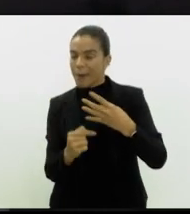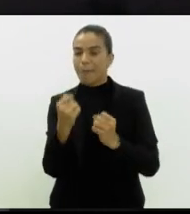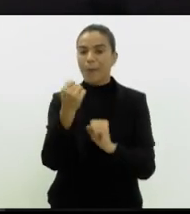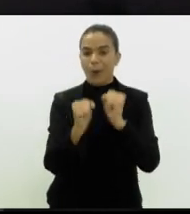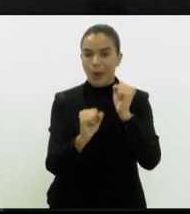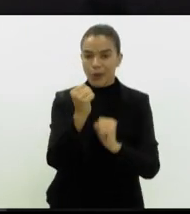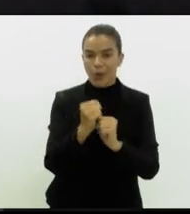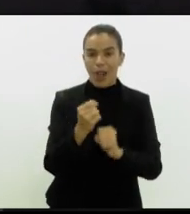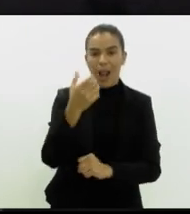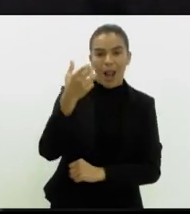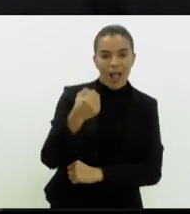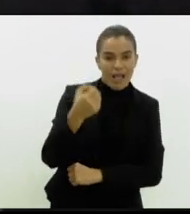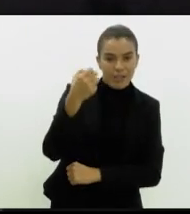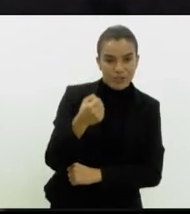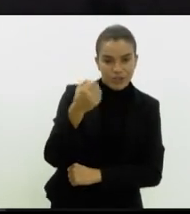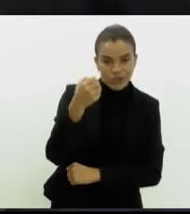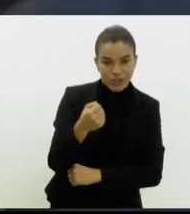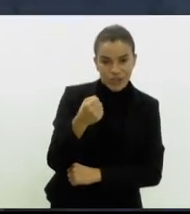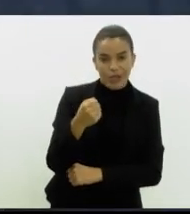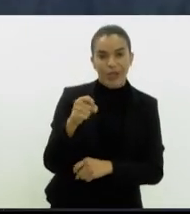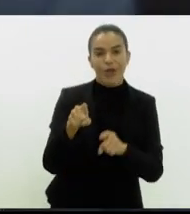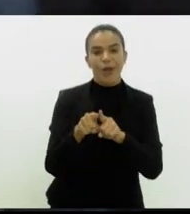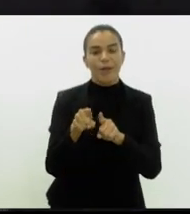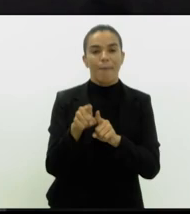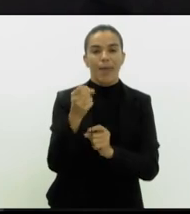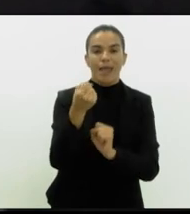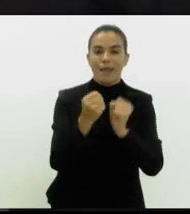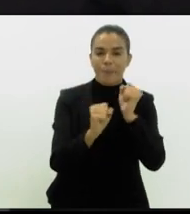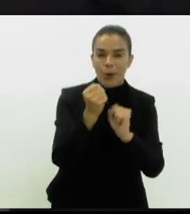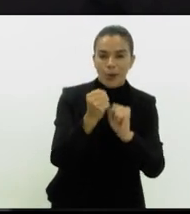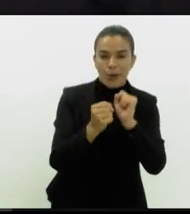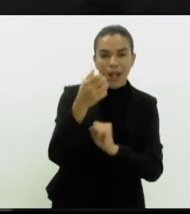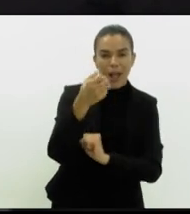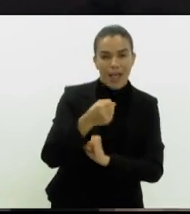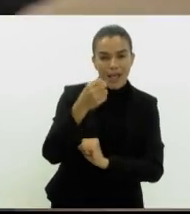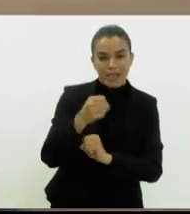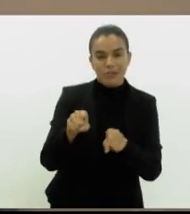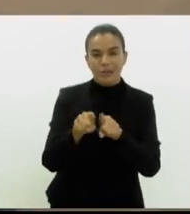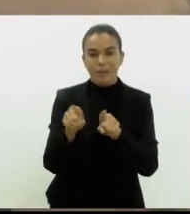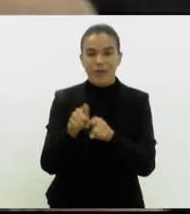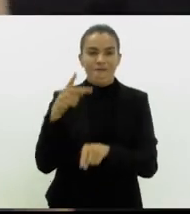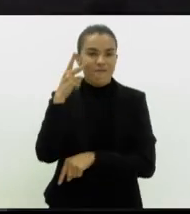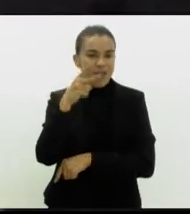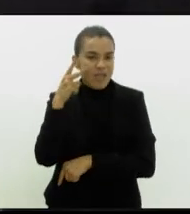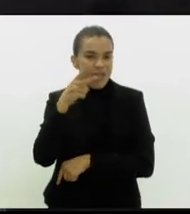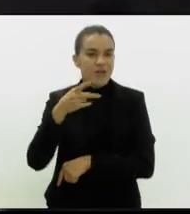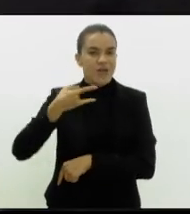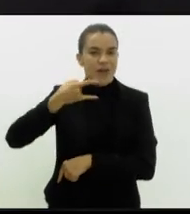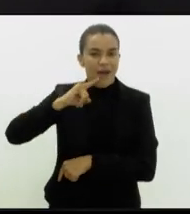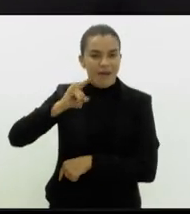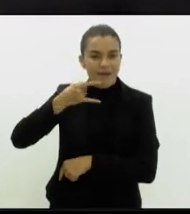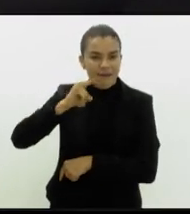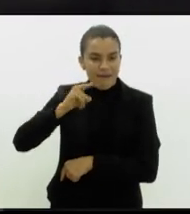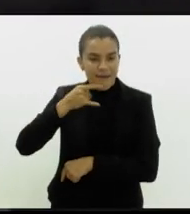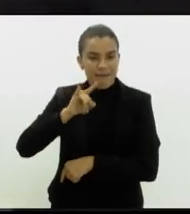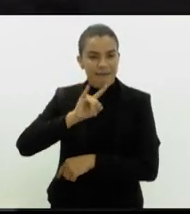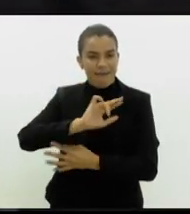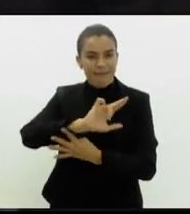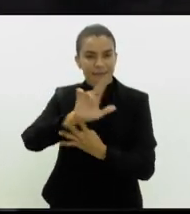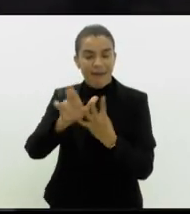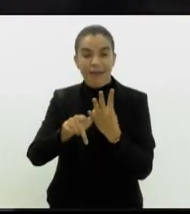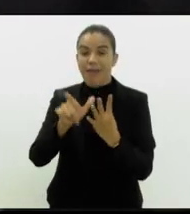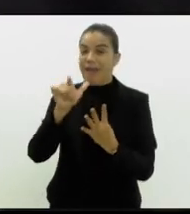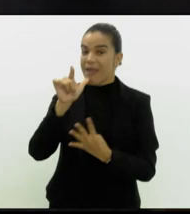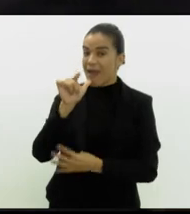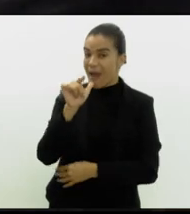leites, laticínios, bebidas quentes, vinho, aguardentes e também águas